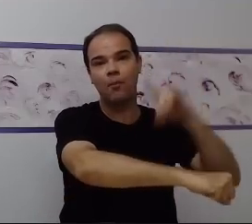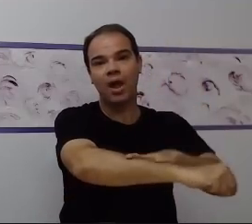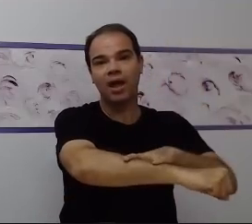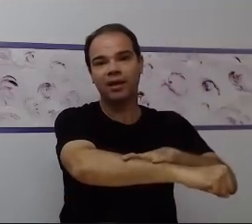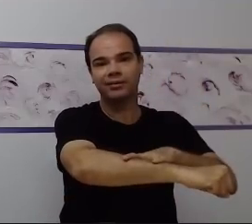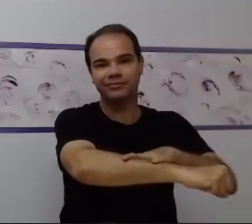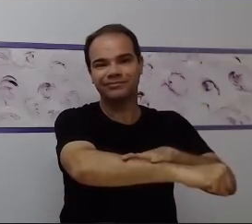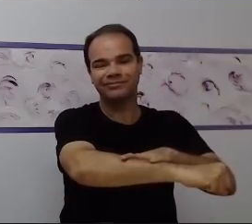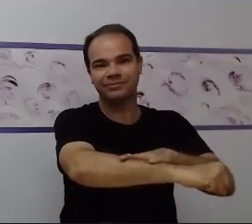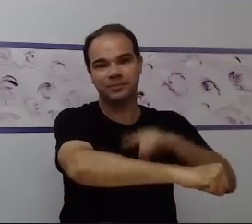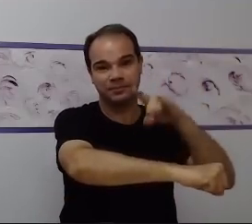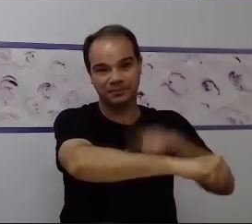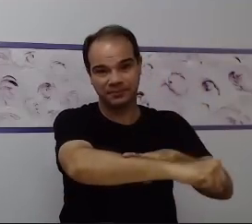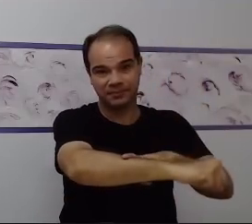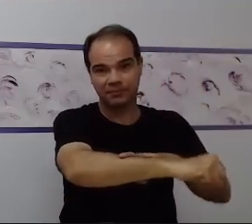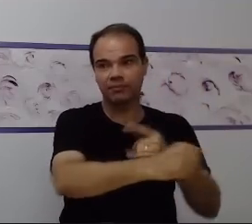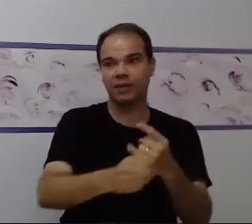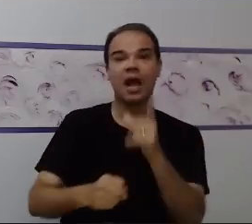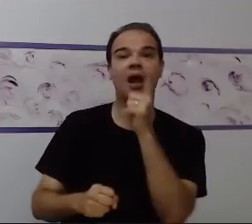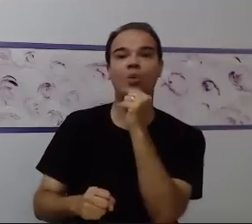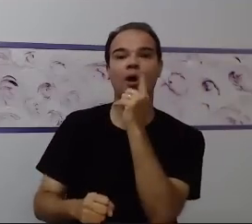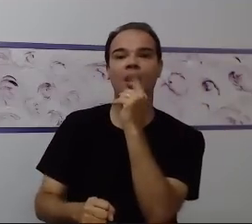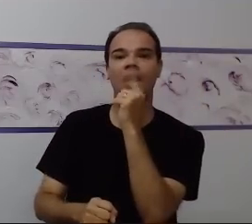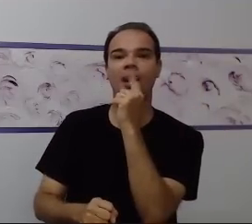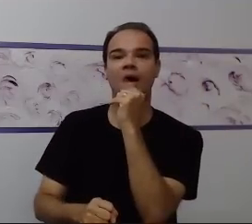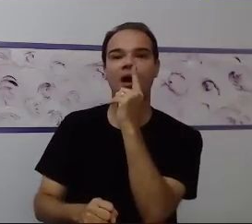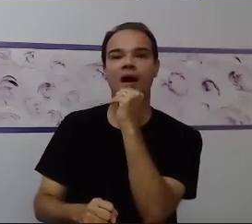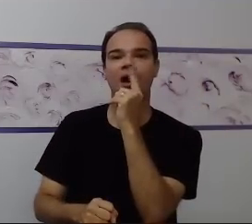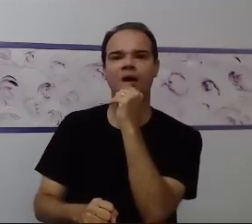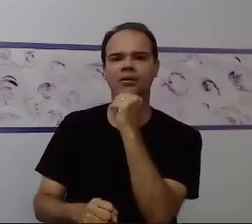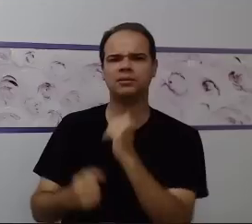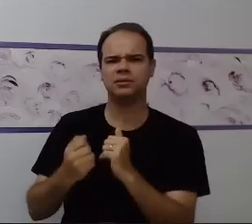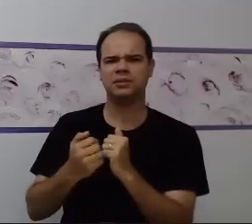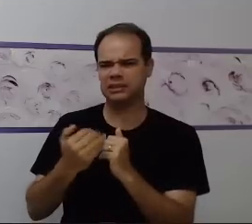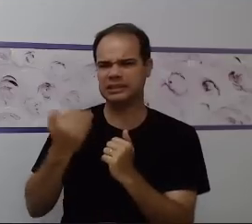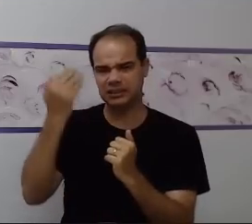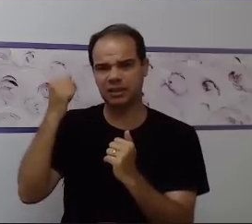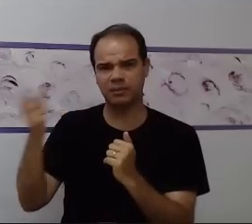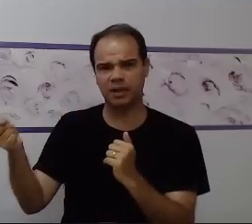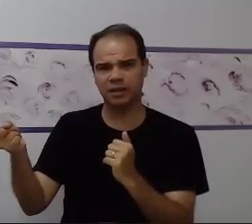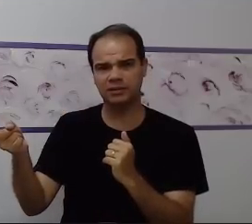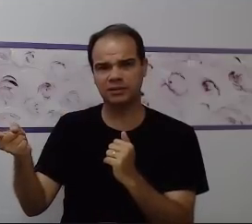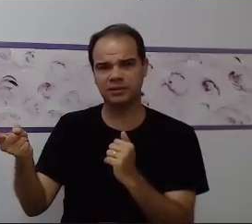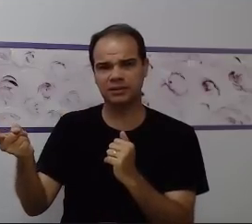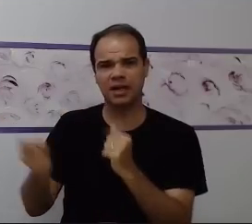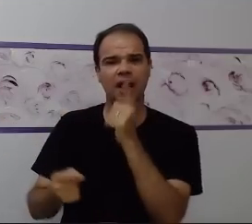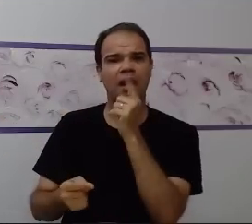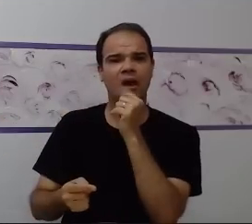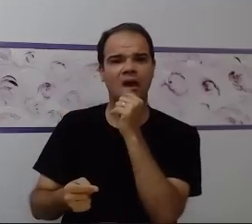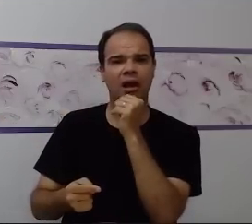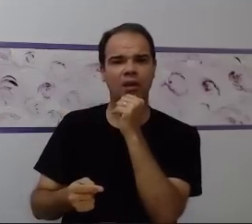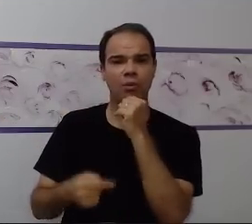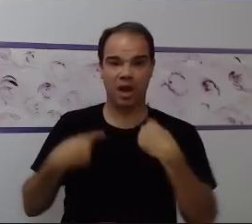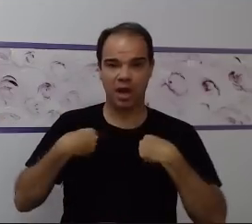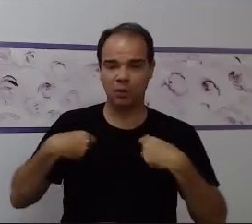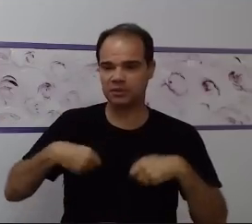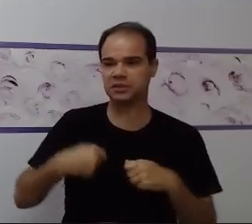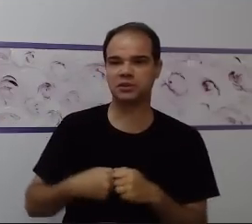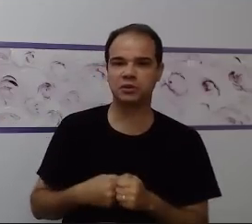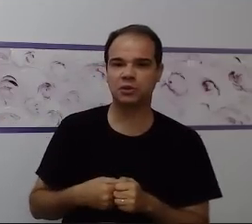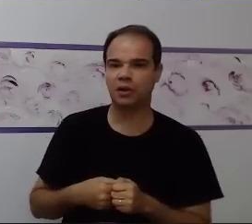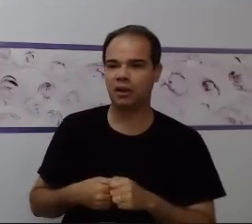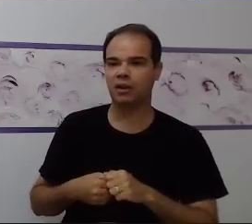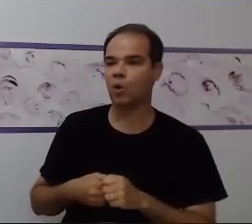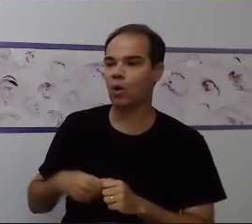situações básicas. Uma água para essa criança beber, será que ela está com sede? Ou será que eu que vou lembrar a sede dessa